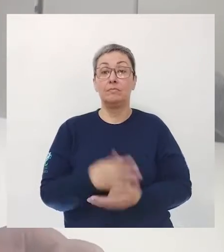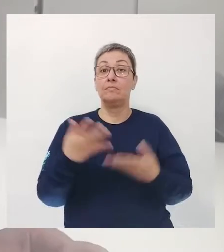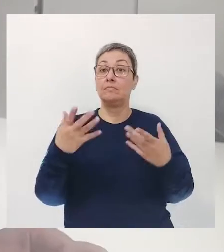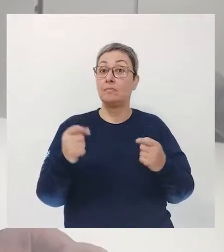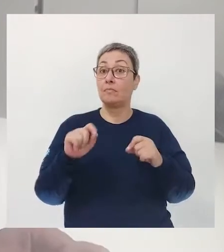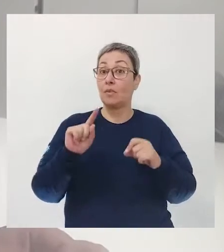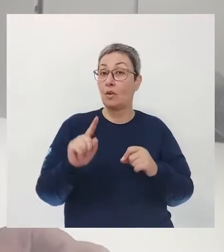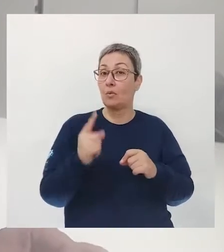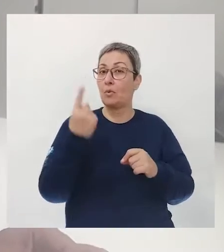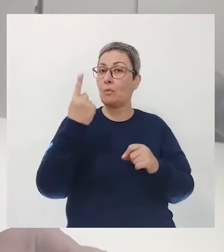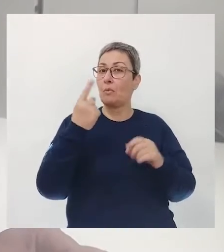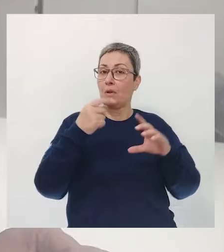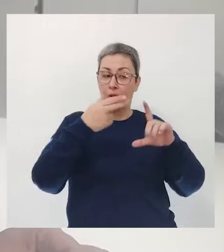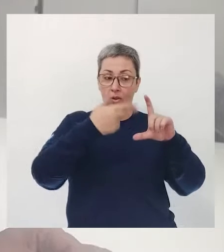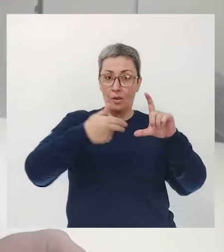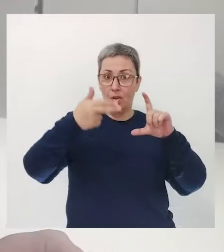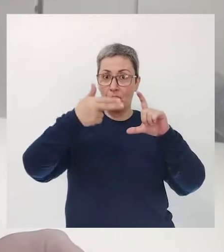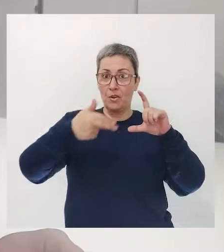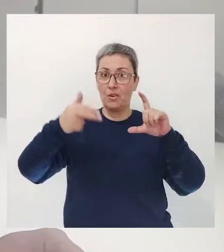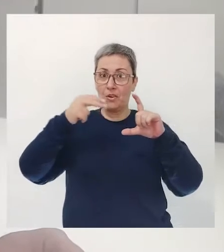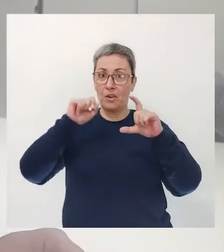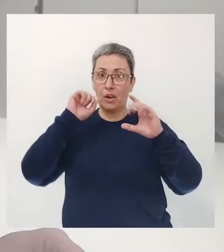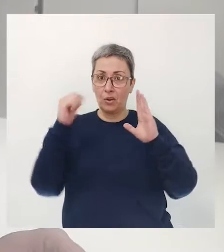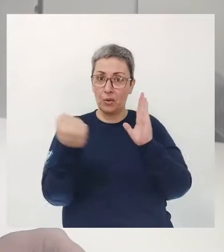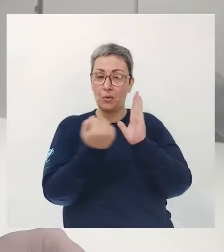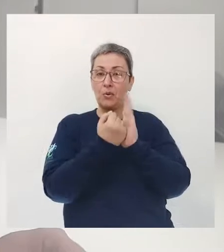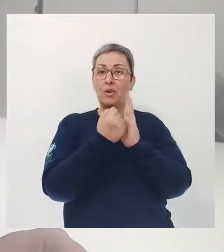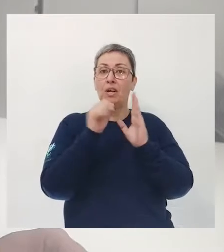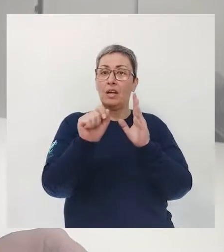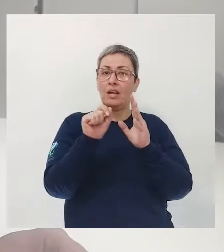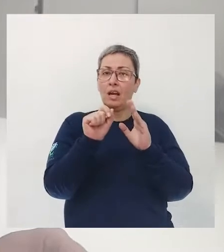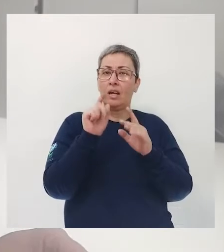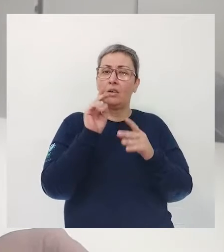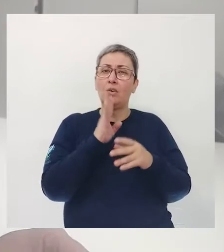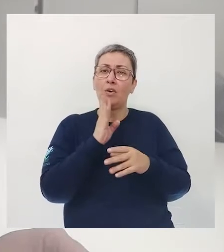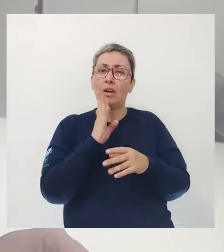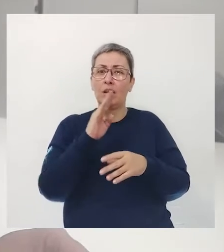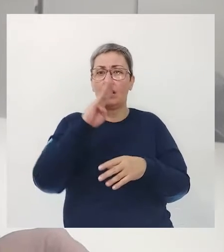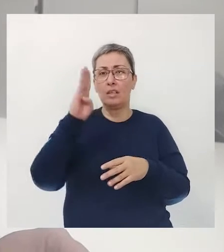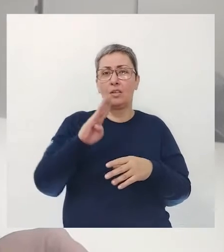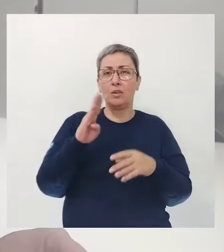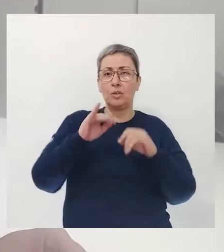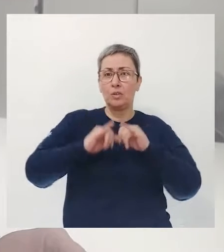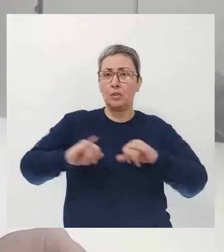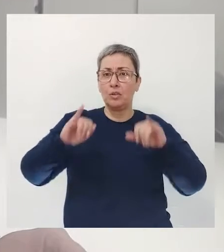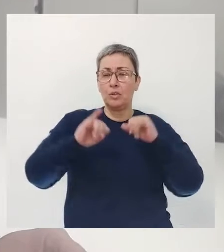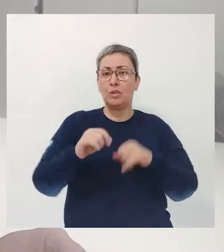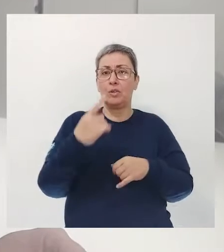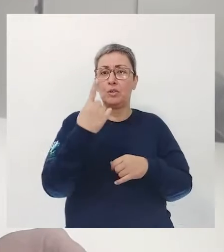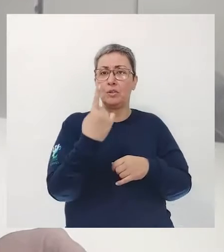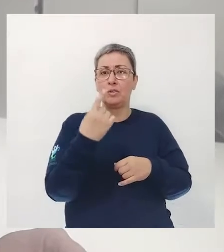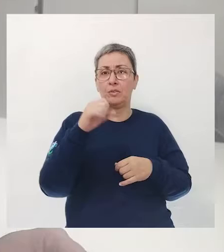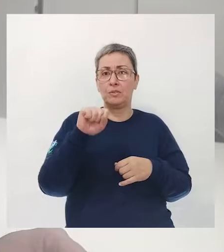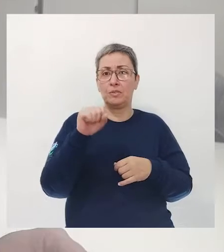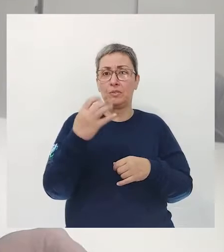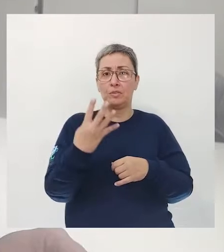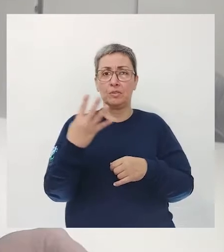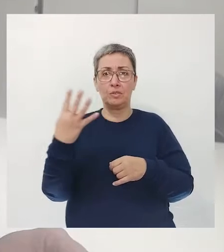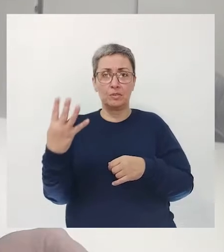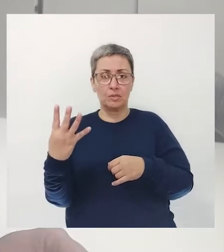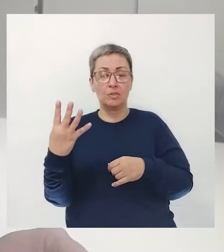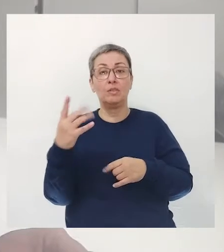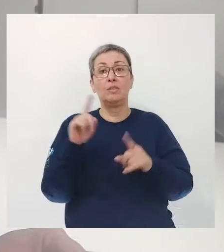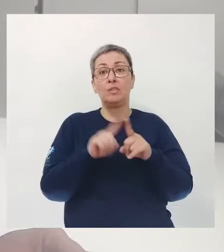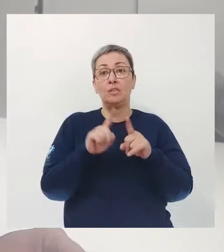Uma das primeiras charges que se tem registro no Brasil Foi publicada em 1844